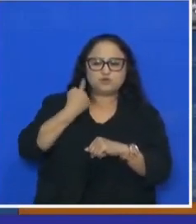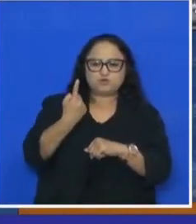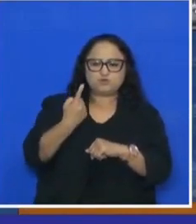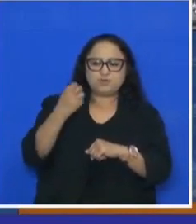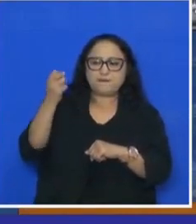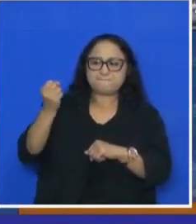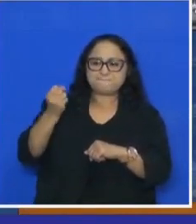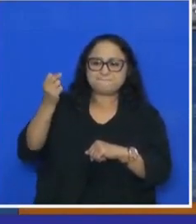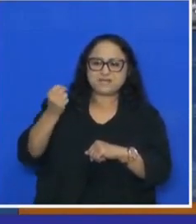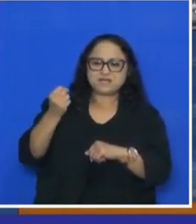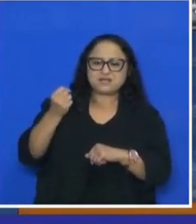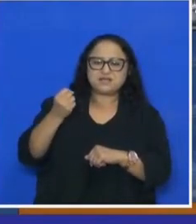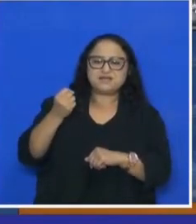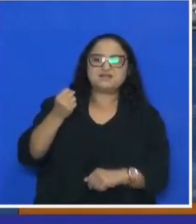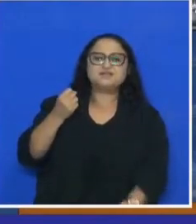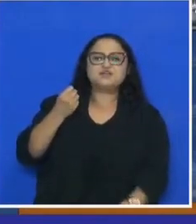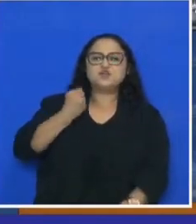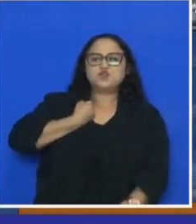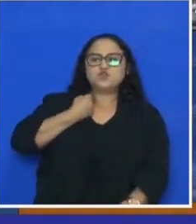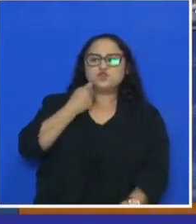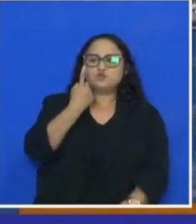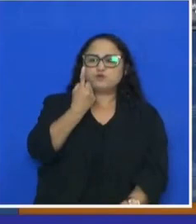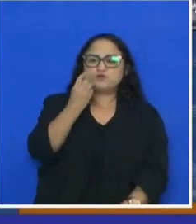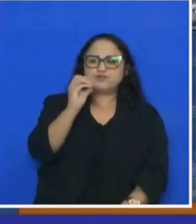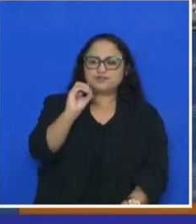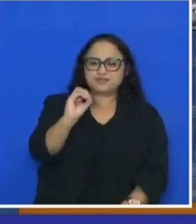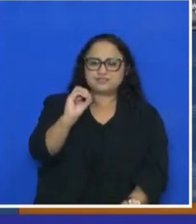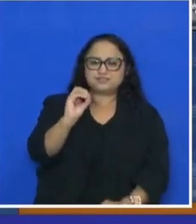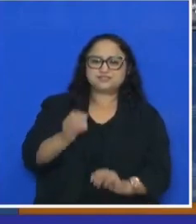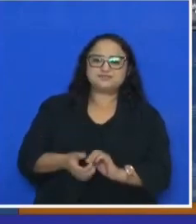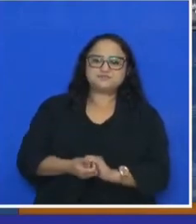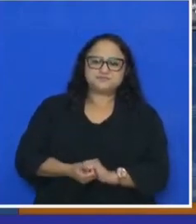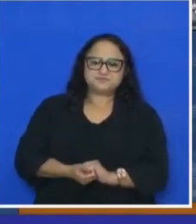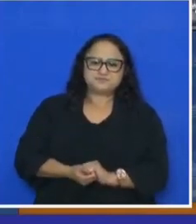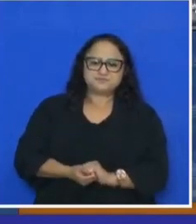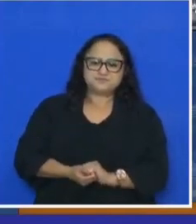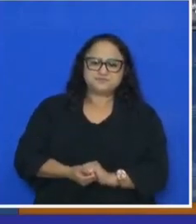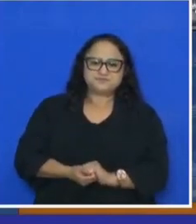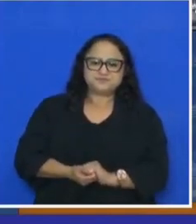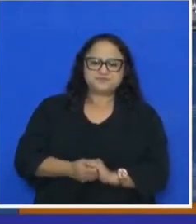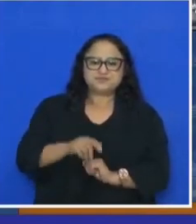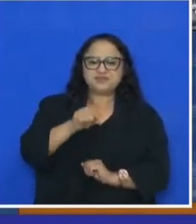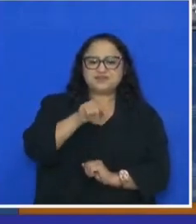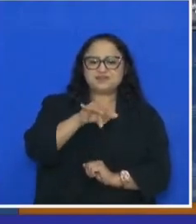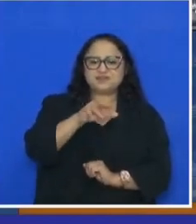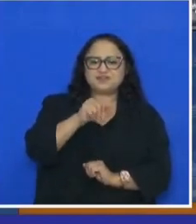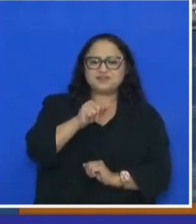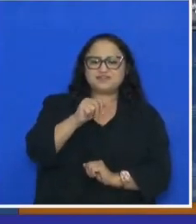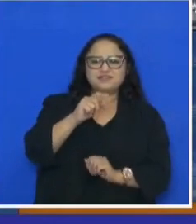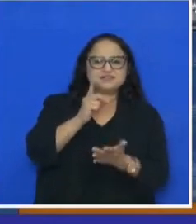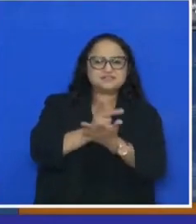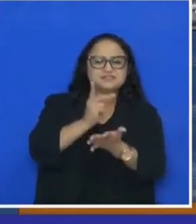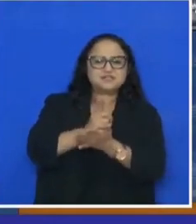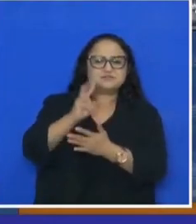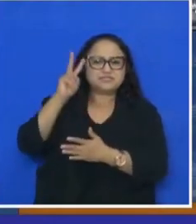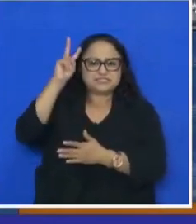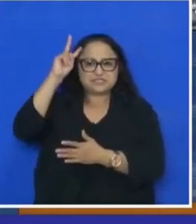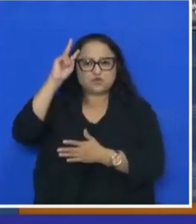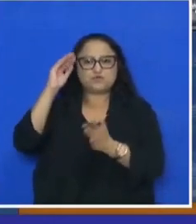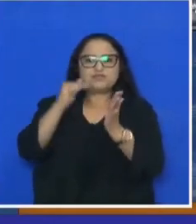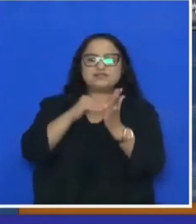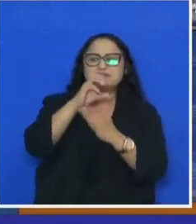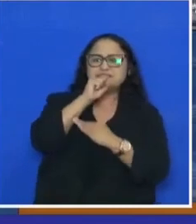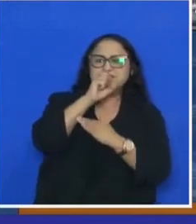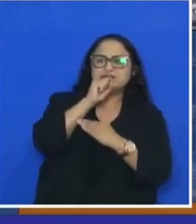bola branca, número 10. Branca, 10. Quina, com sorteios diários de segunda a